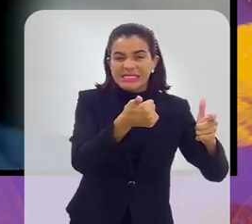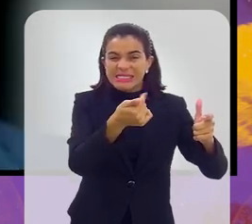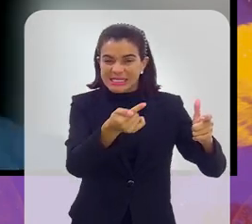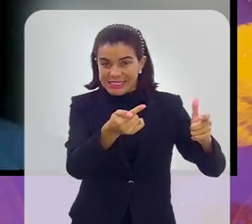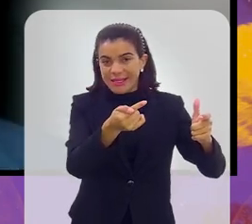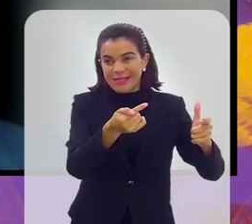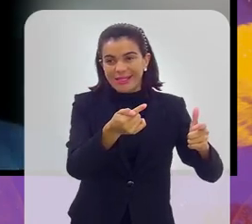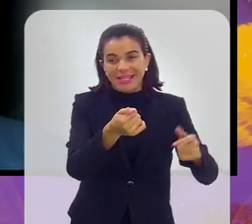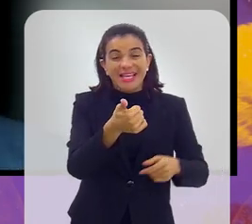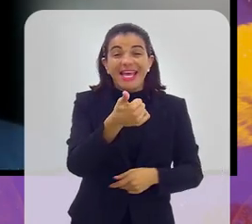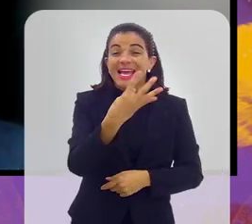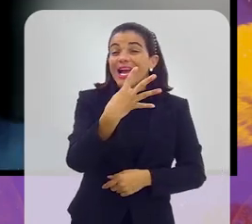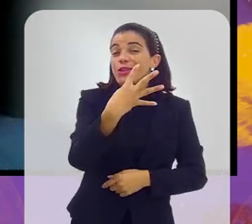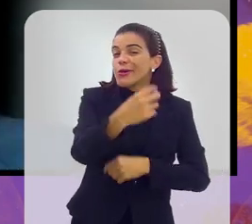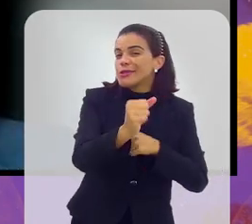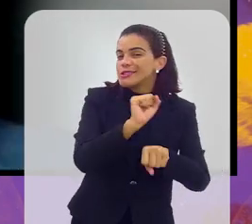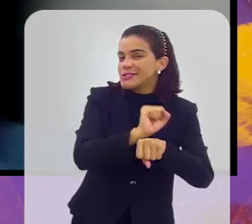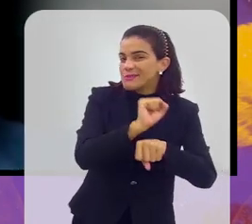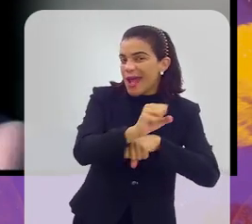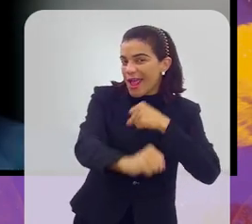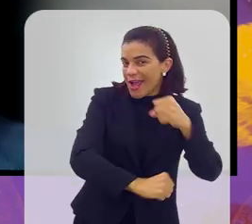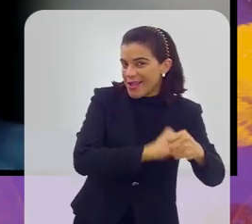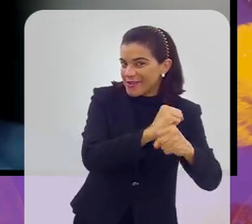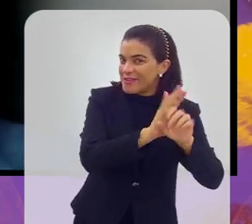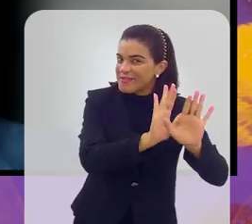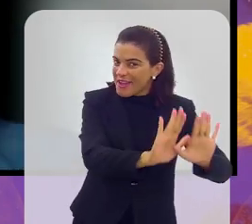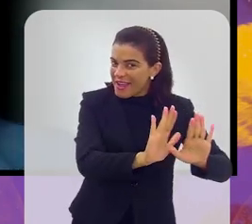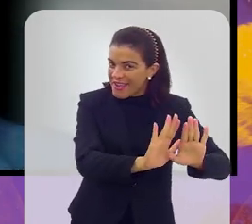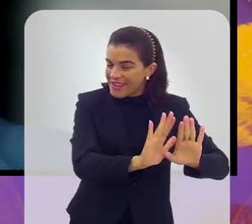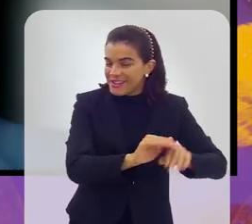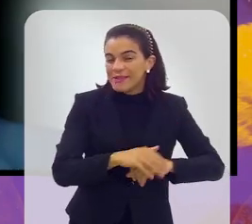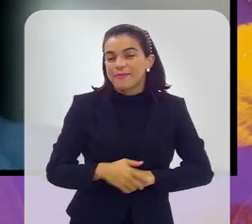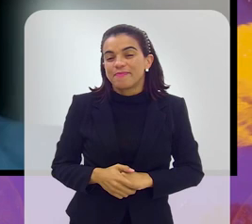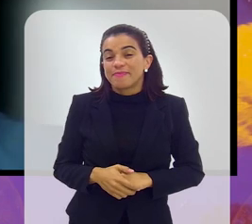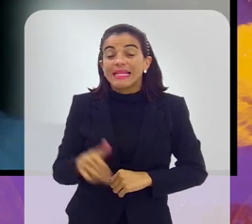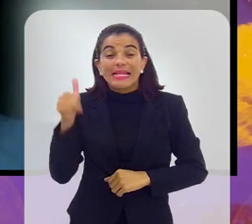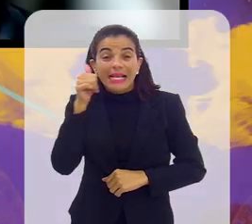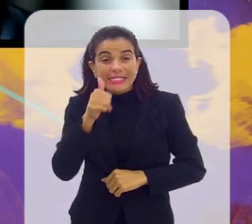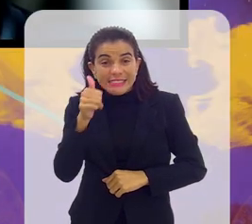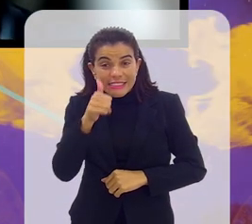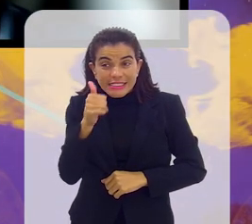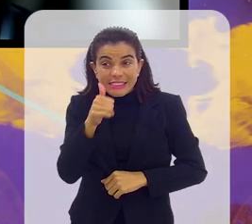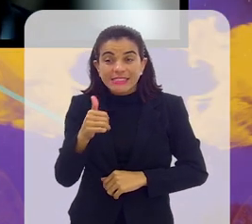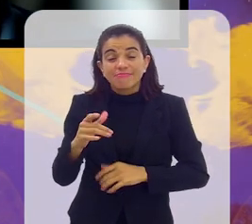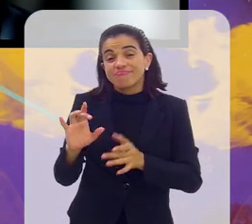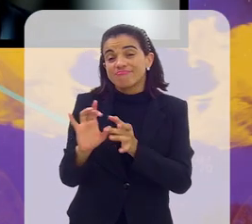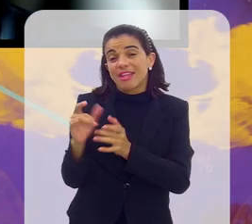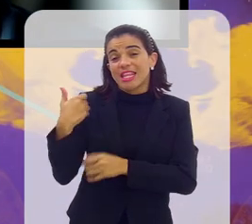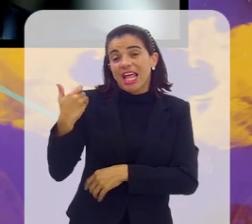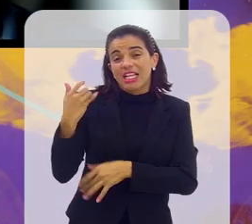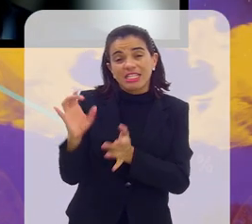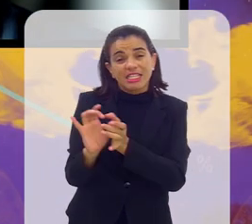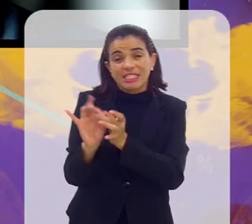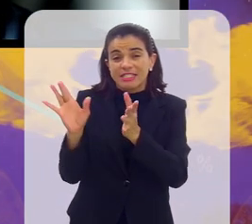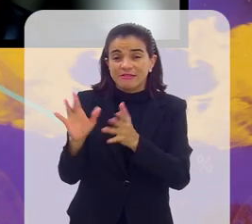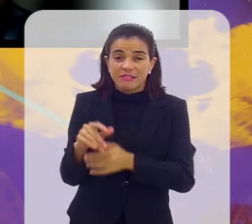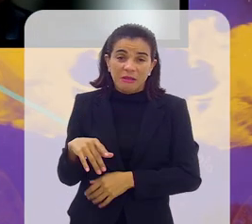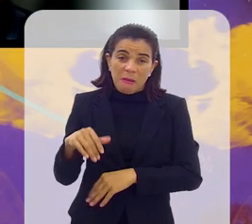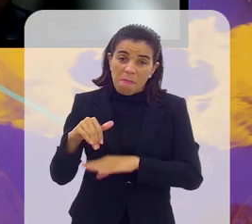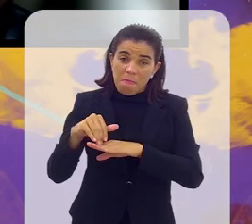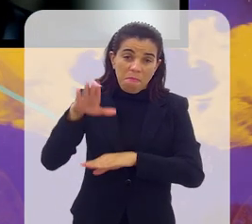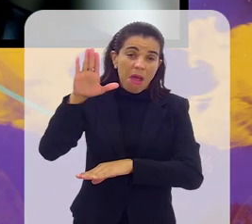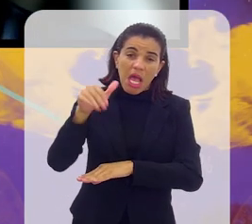quem tem 14 anos deixa para jogar no ano que vem, porque ainda tem bastante tempo. Já para os meninos, a gente deixa uma idade livre. Então,